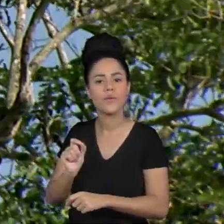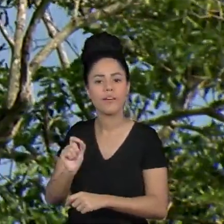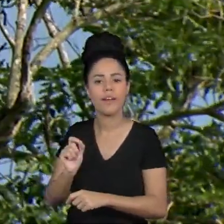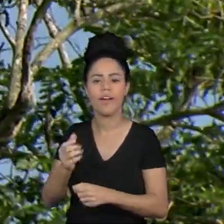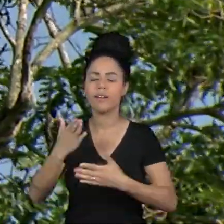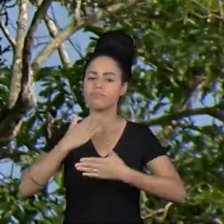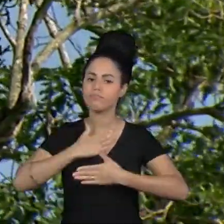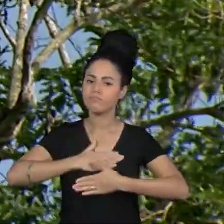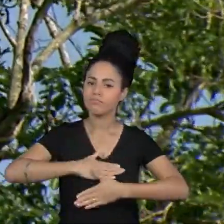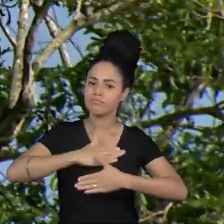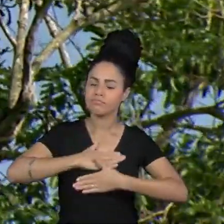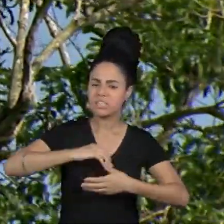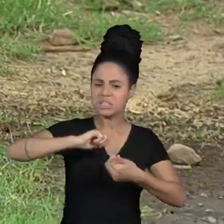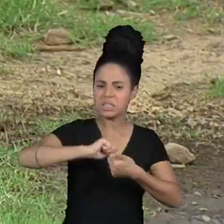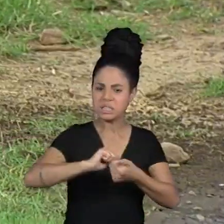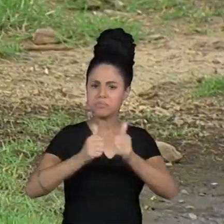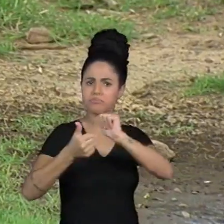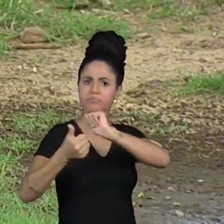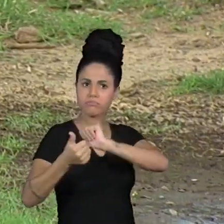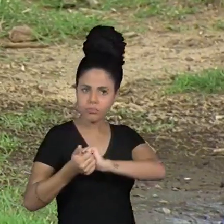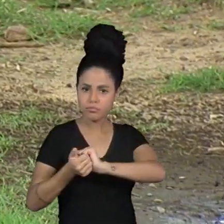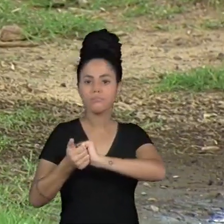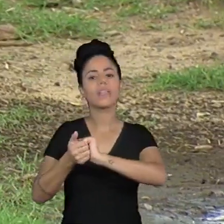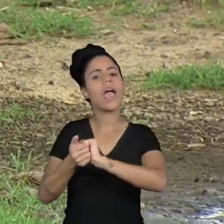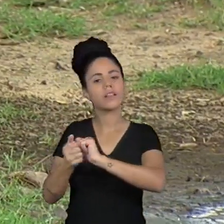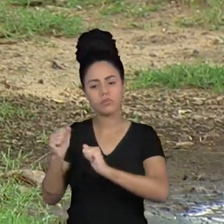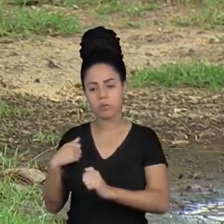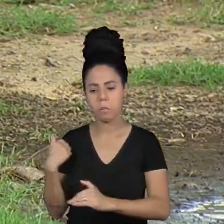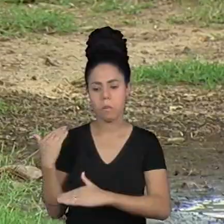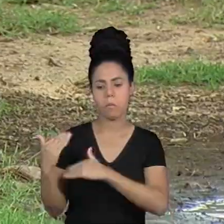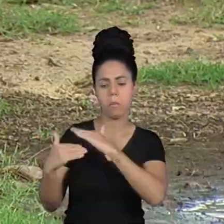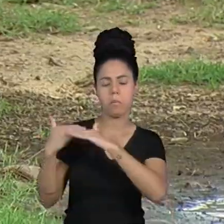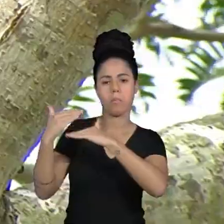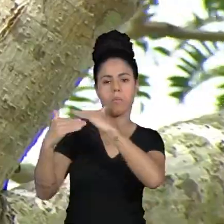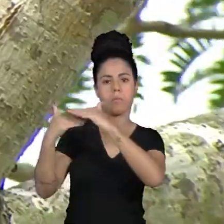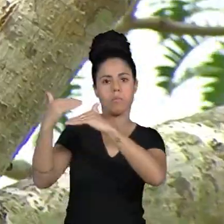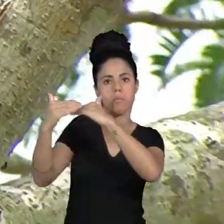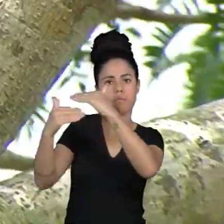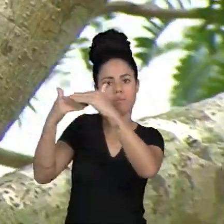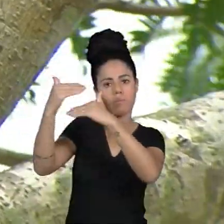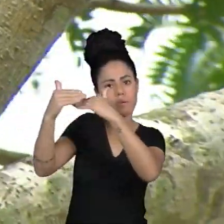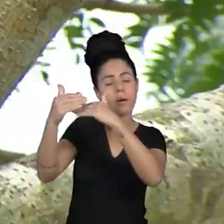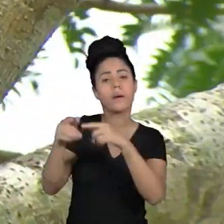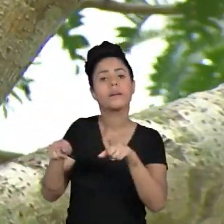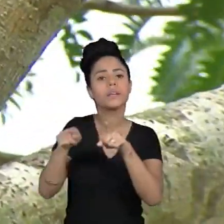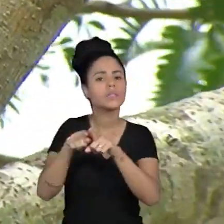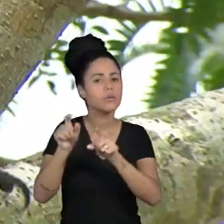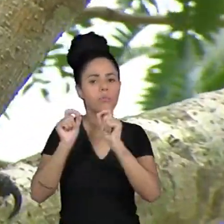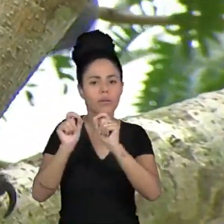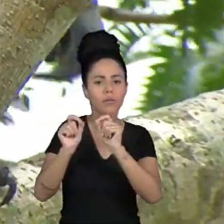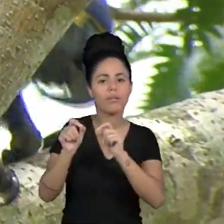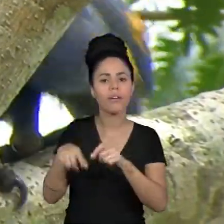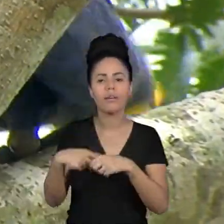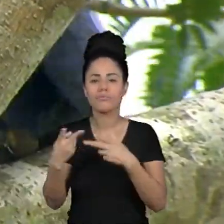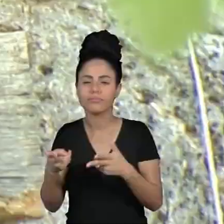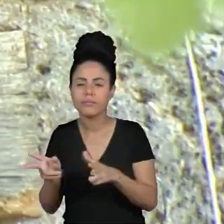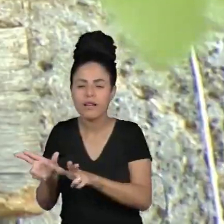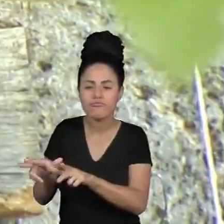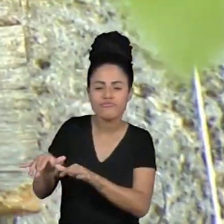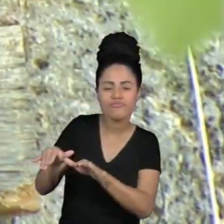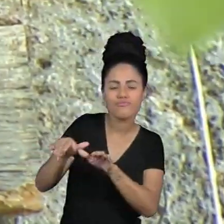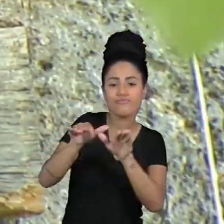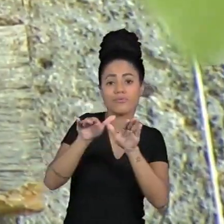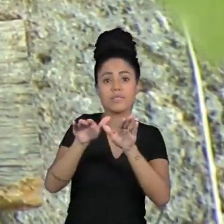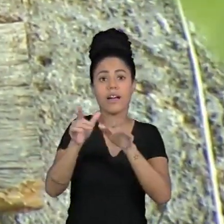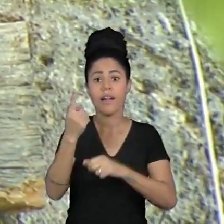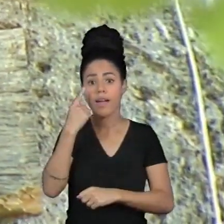as araras são muito antigas elas evoluíram neste ambiente mas elas também estão por outro lado muito frágeis e